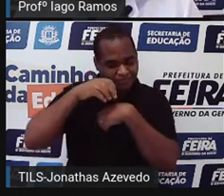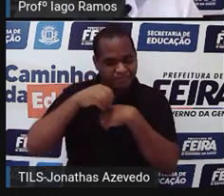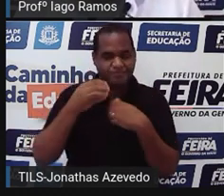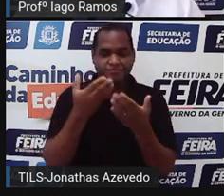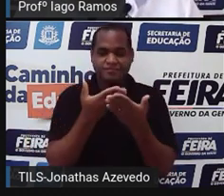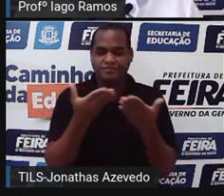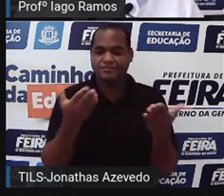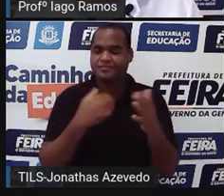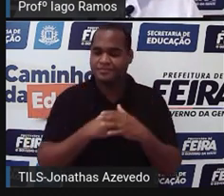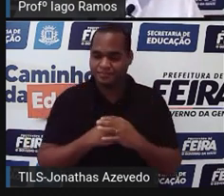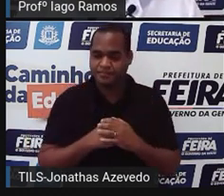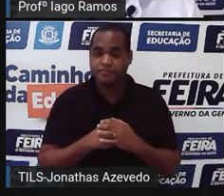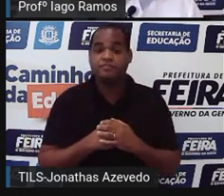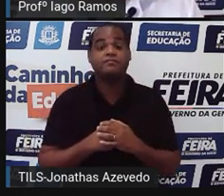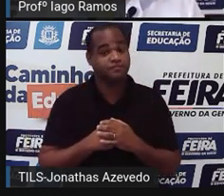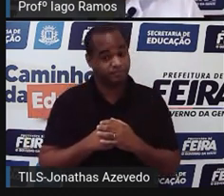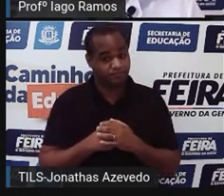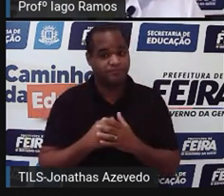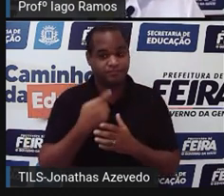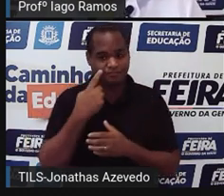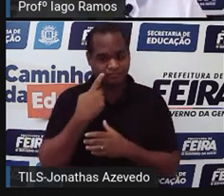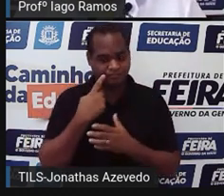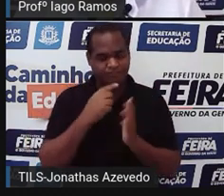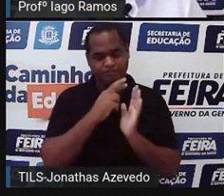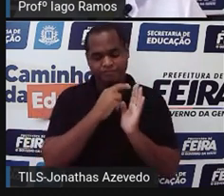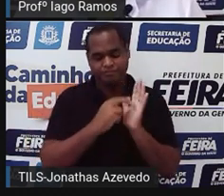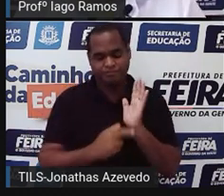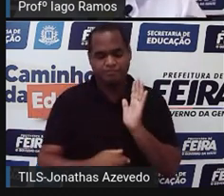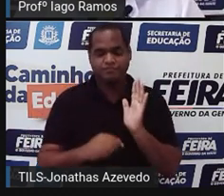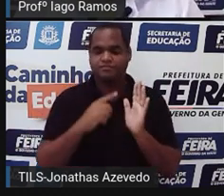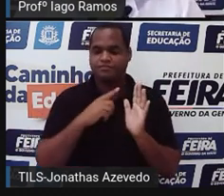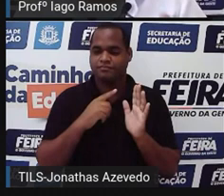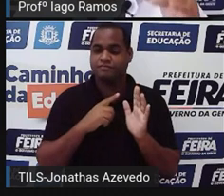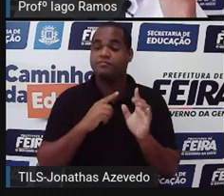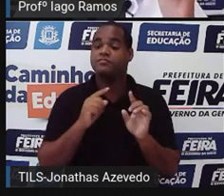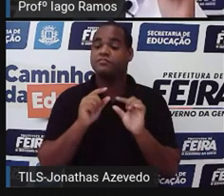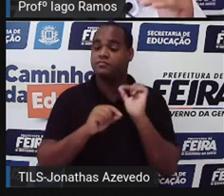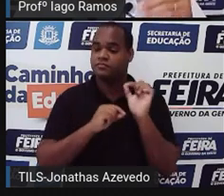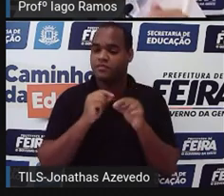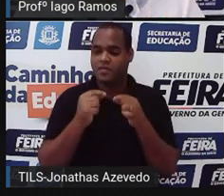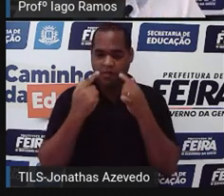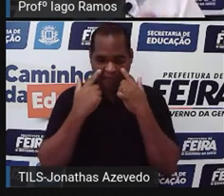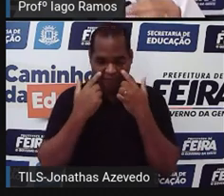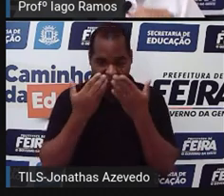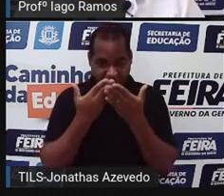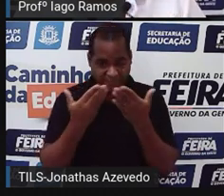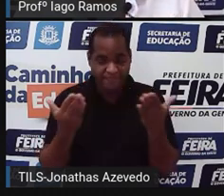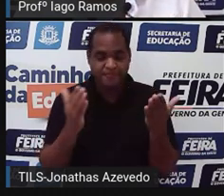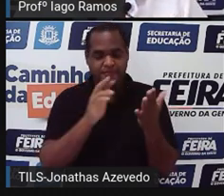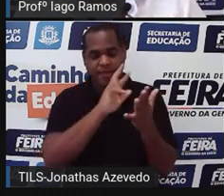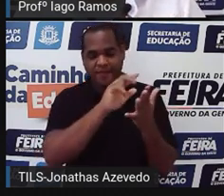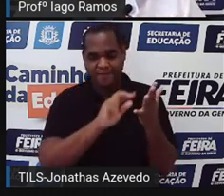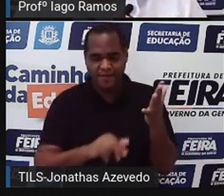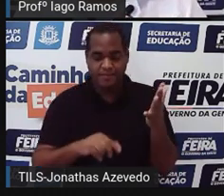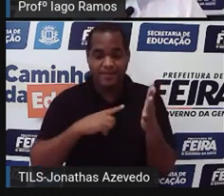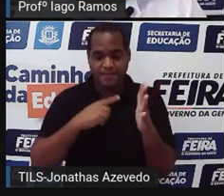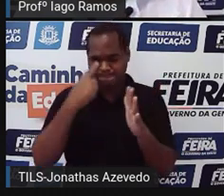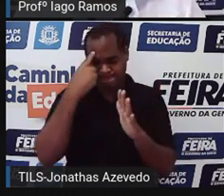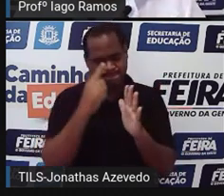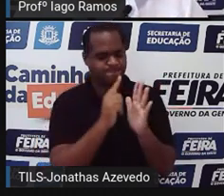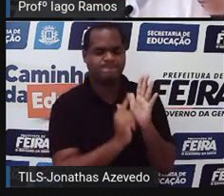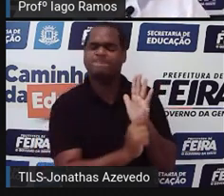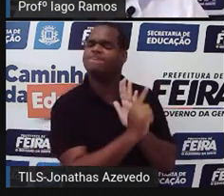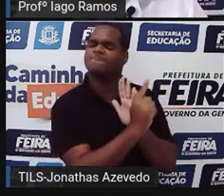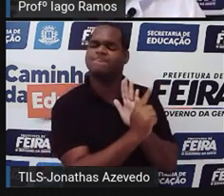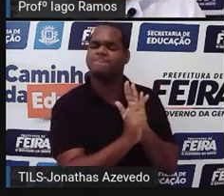Então, isso são os elementos, tá bom? Então, a gente viu essas coisinhas aí sobre gráficos